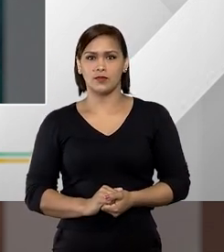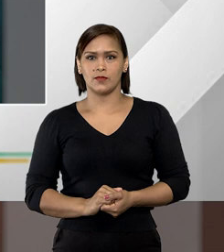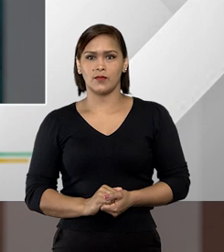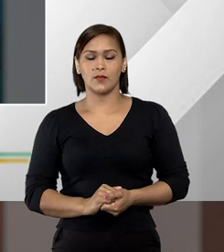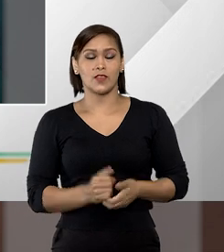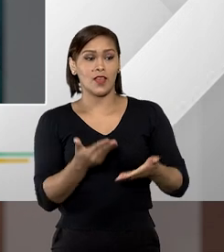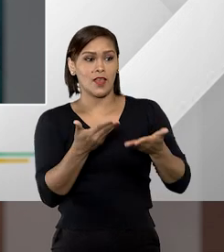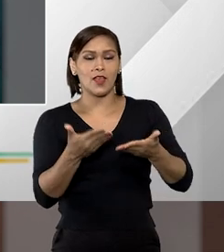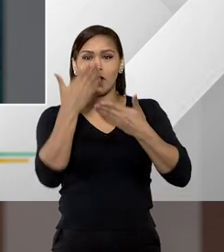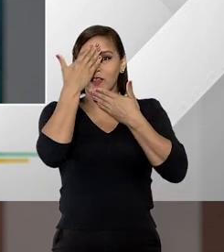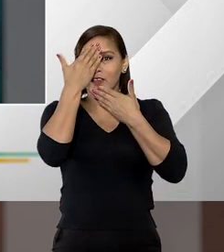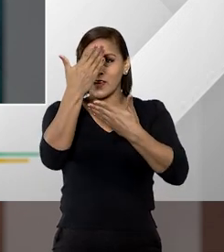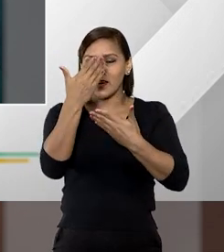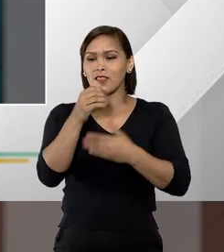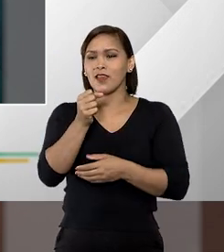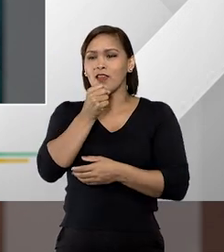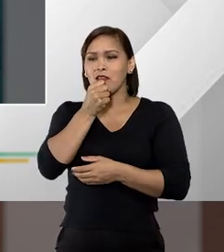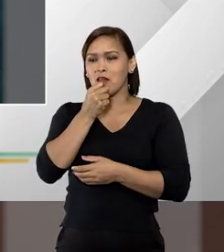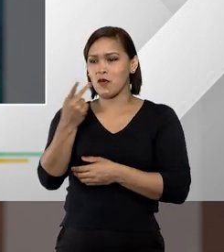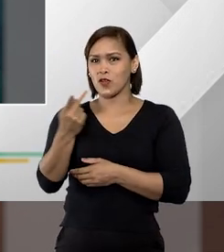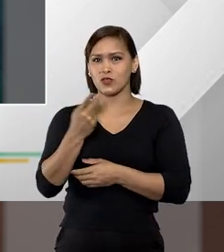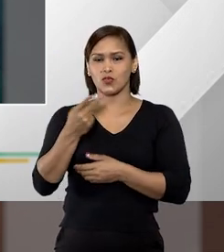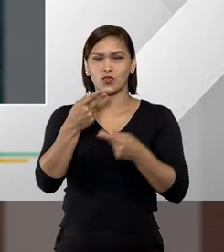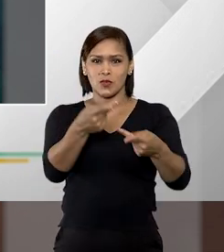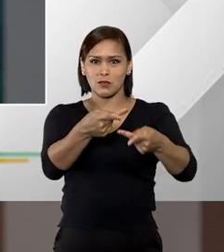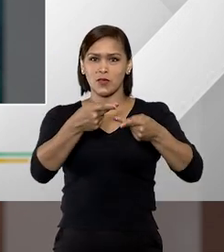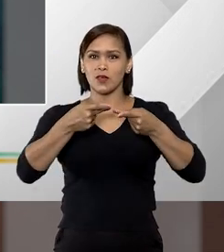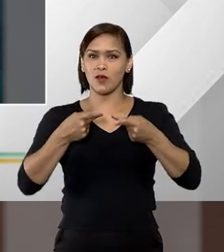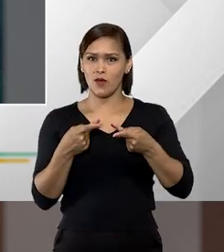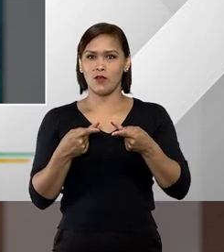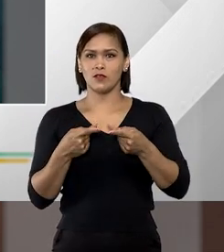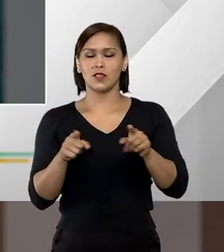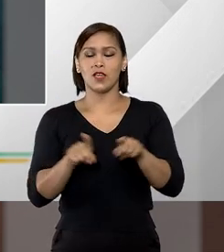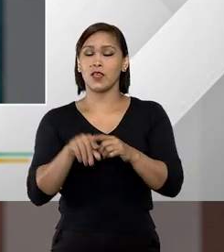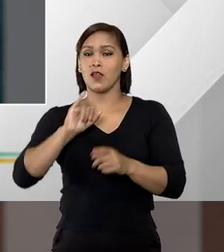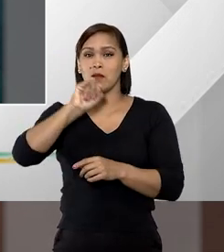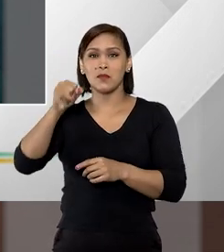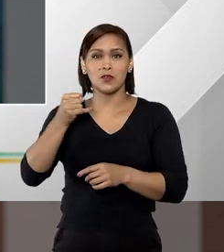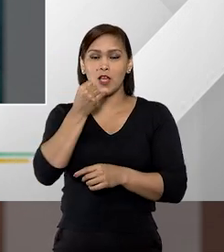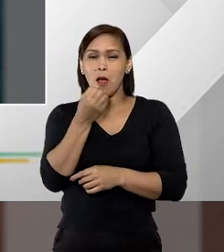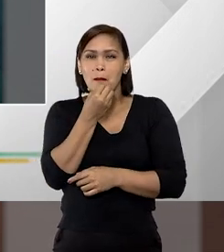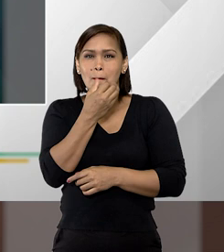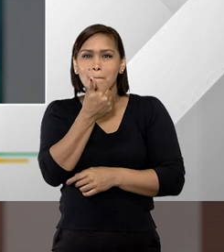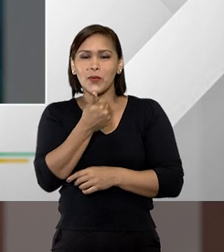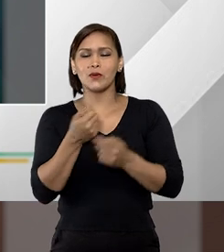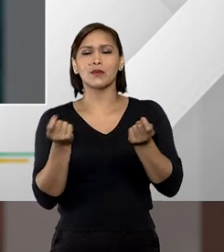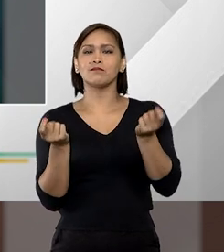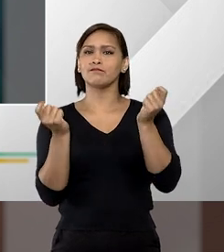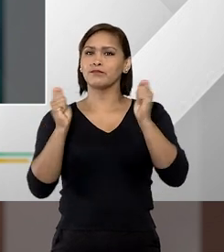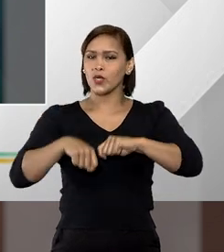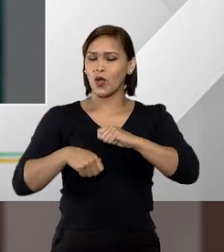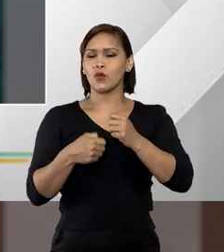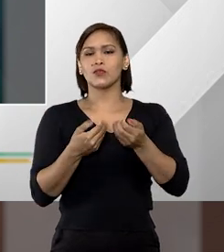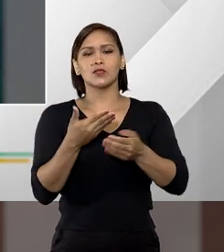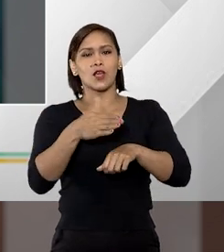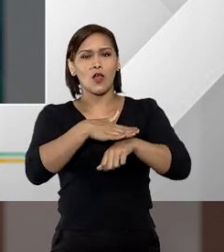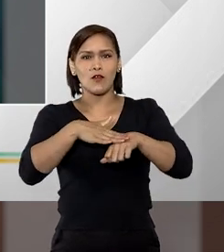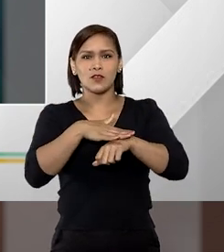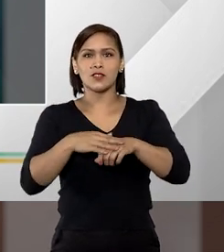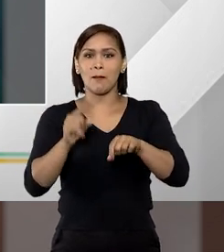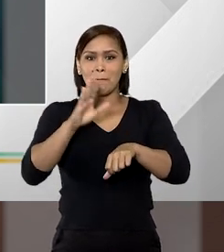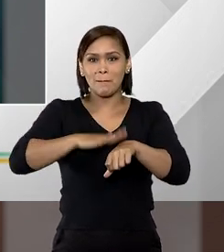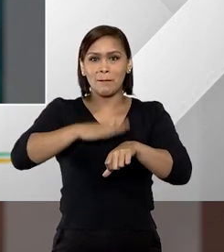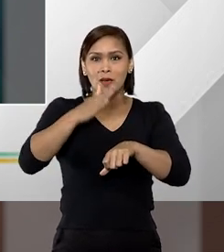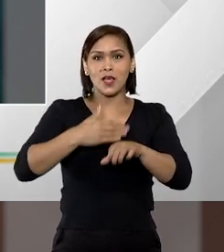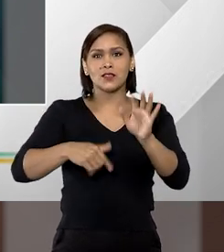Eu que agradeço, Samanta e Fátima, pelo convite. É uma oportunidade para que a gente possa debater um pouco mais sobre